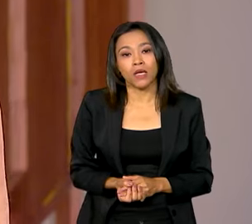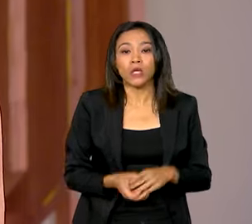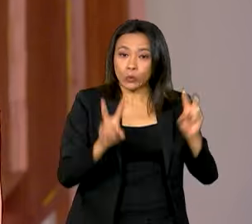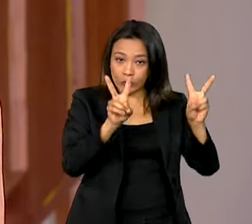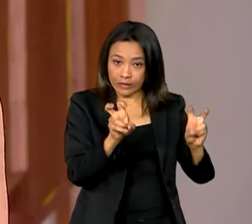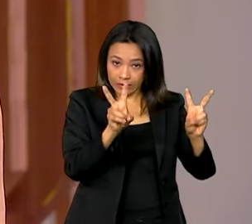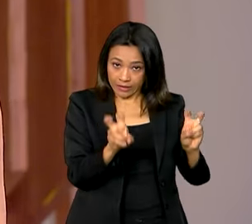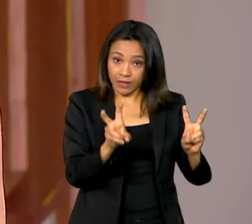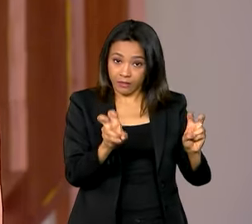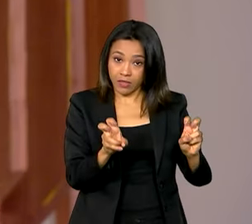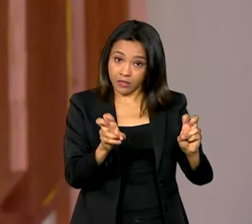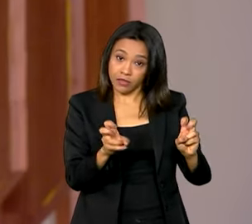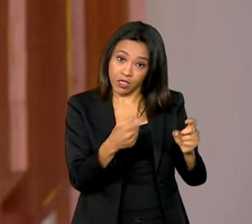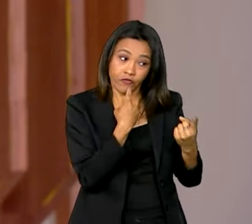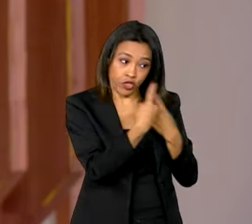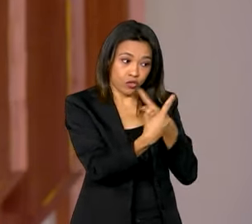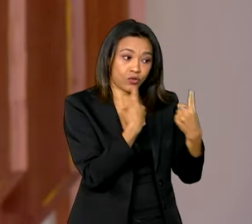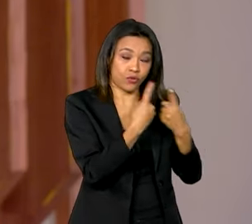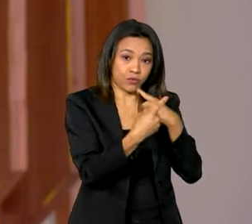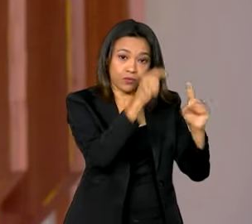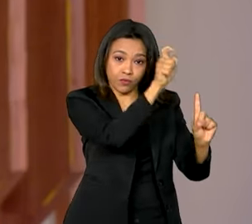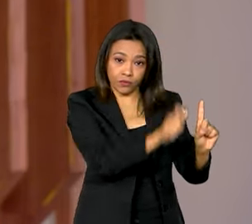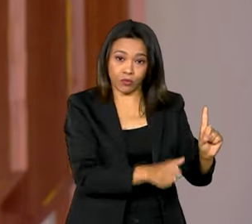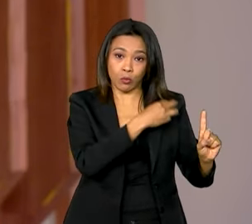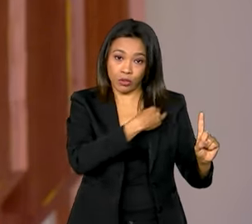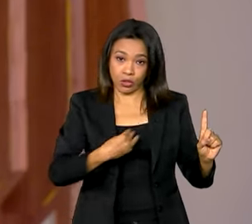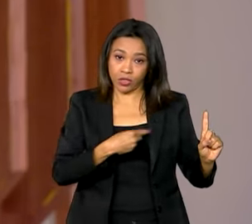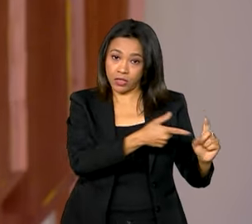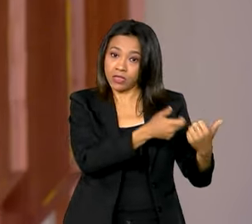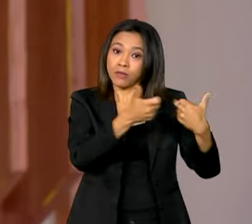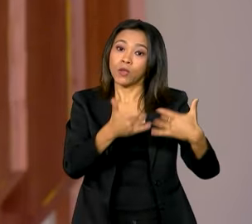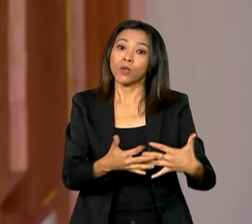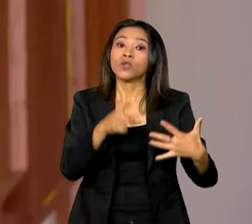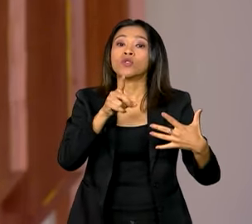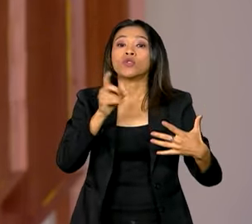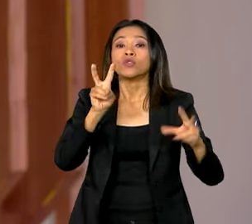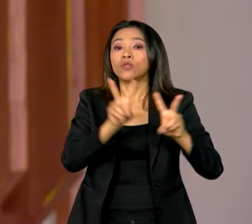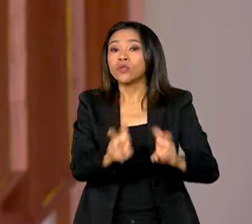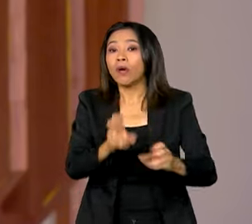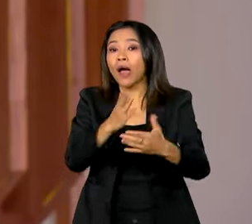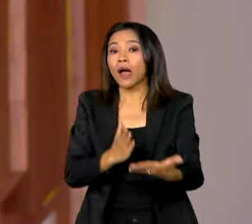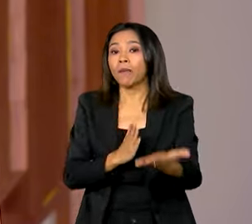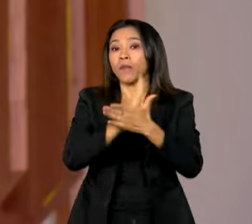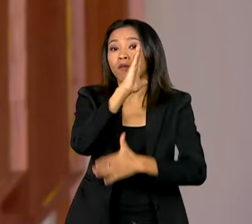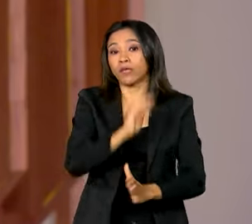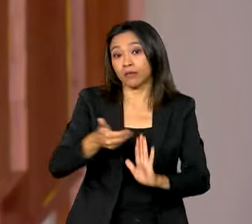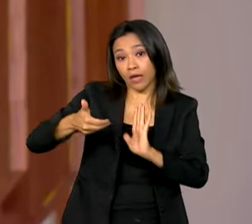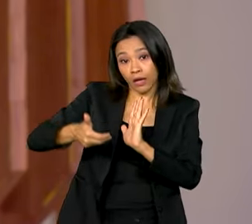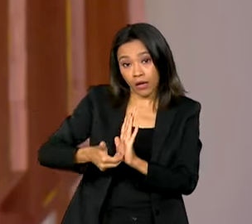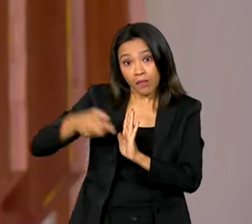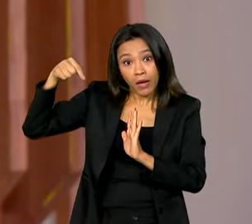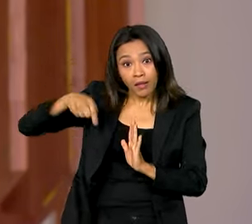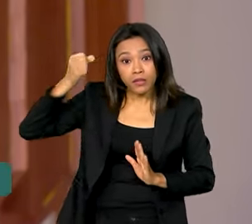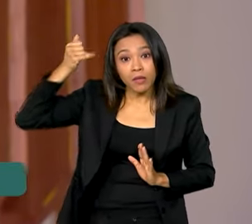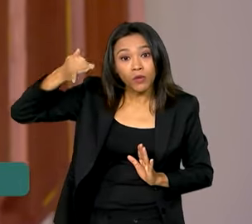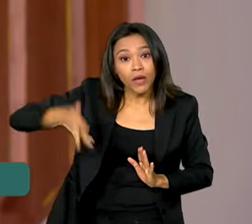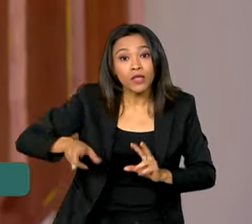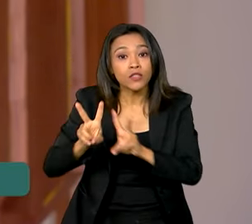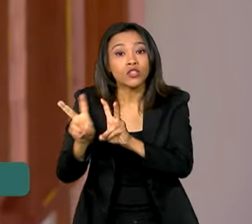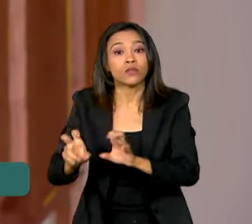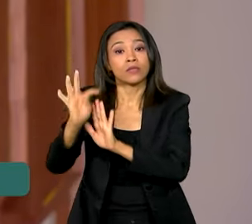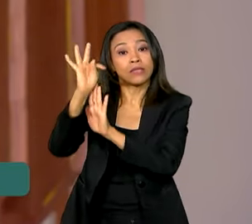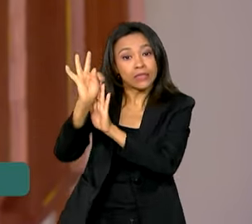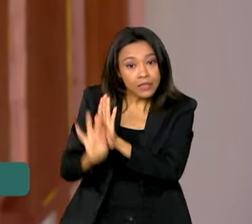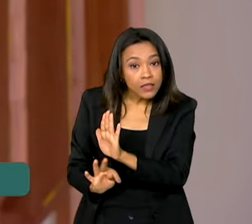conversou com o ministro também foi sobre a aprovação pela Câmara dos Deputados, nessa madrugada, do texto que